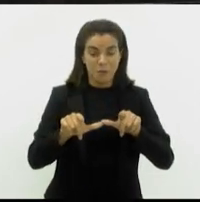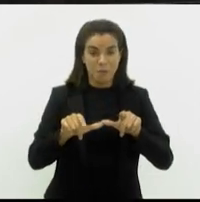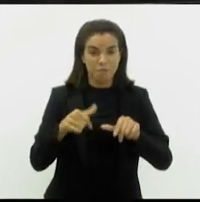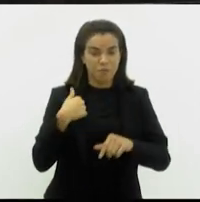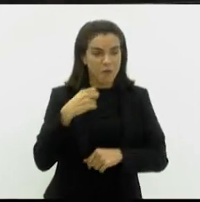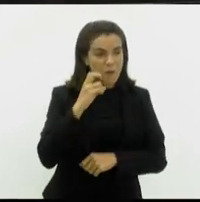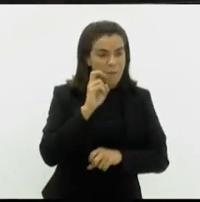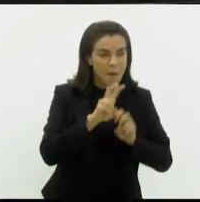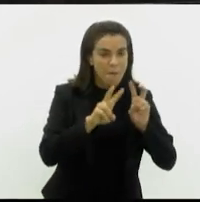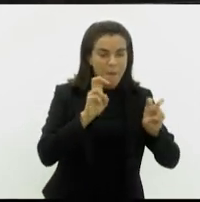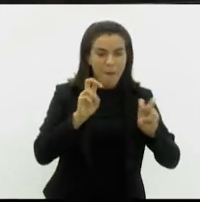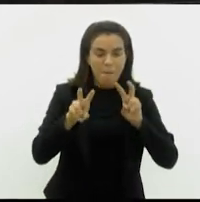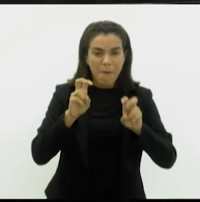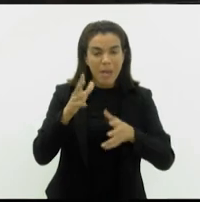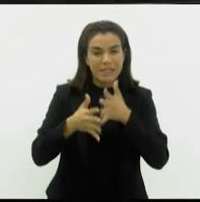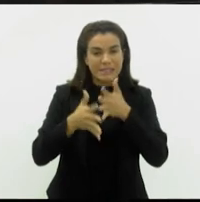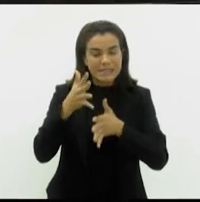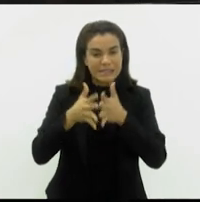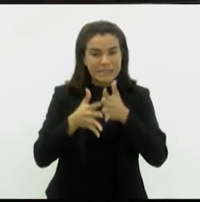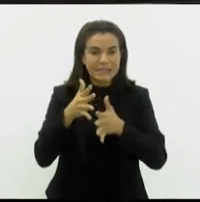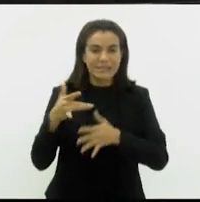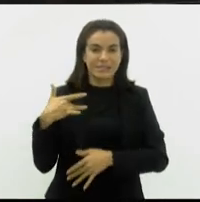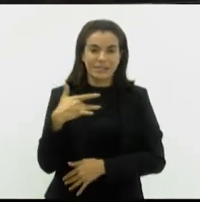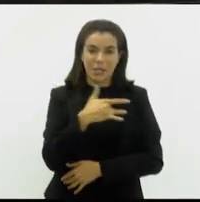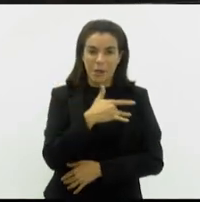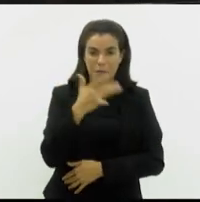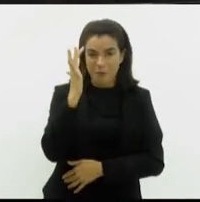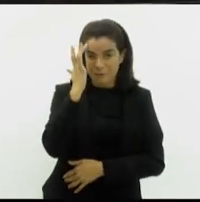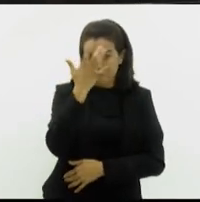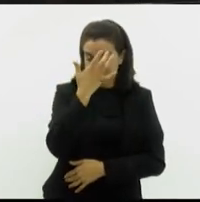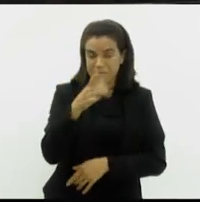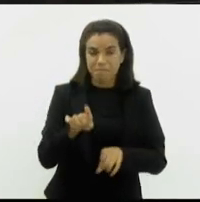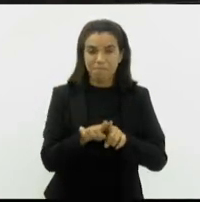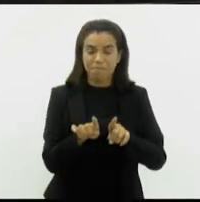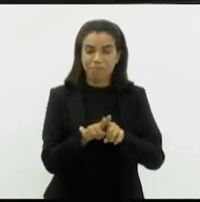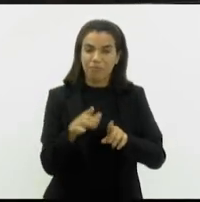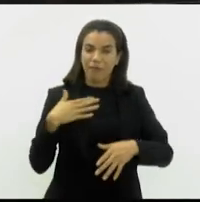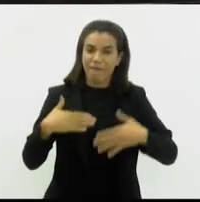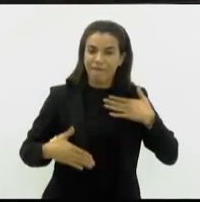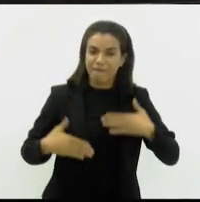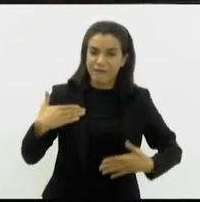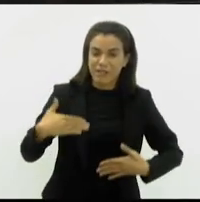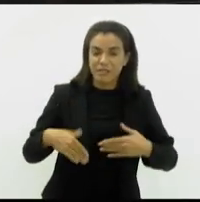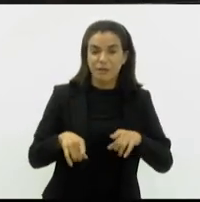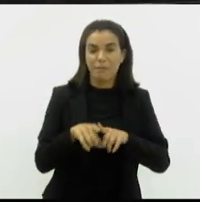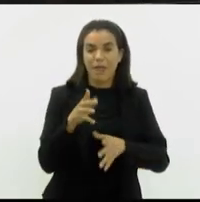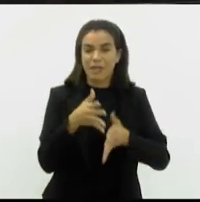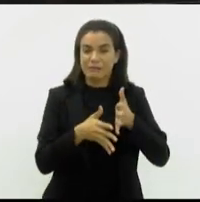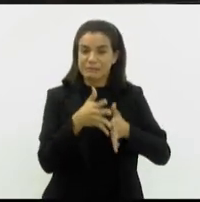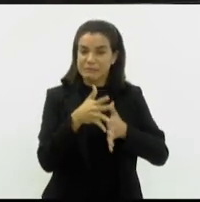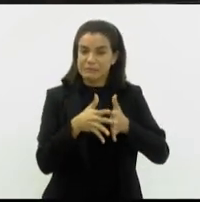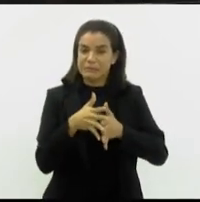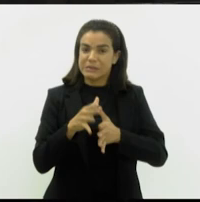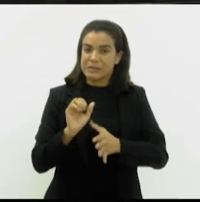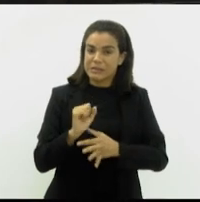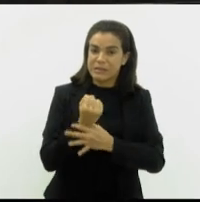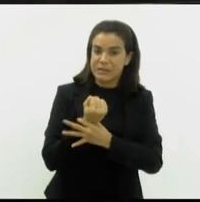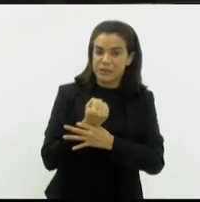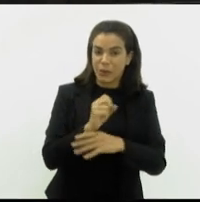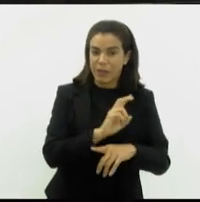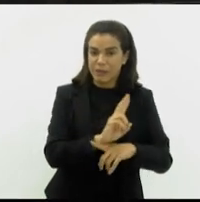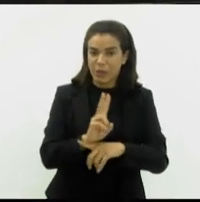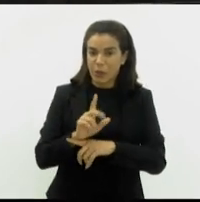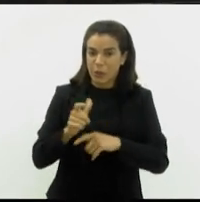comprometem a saúde mental e física do policial, sem esquecer das irregularidades que comprometem a segurança do local. Ou seja,